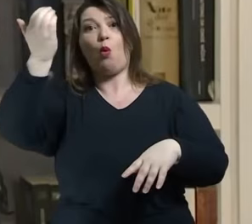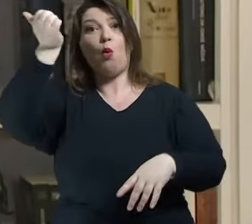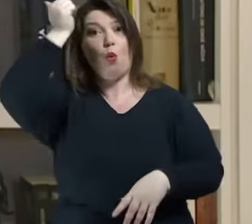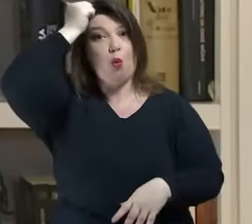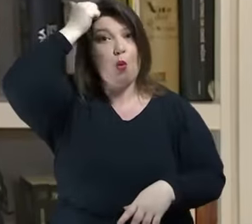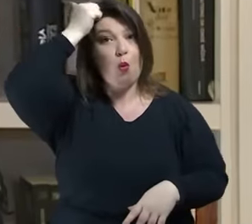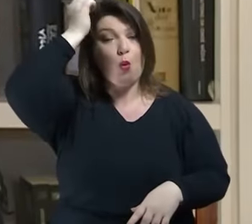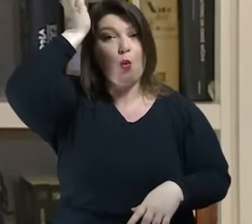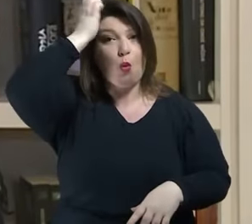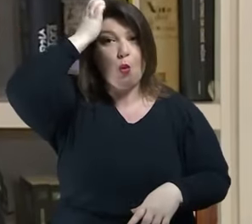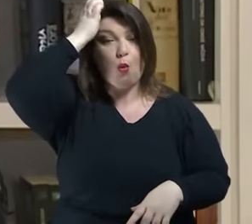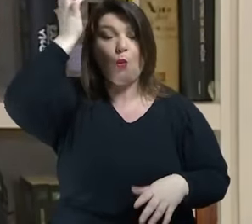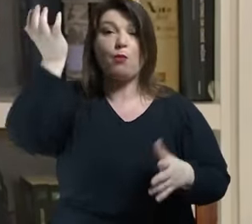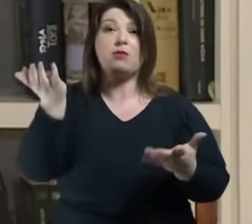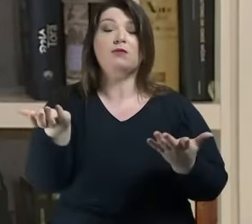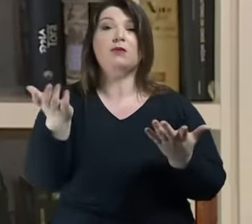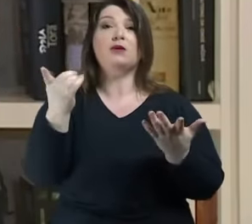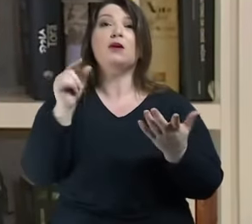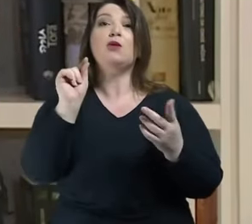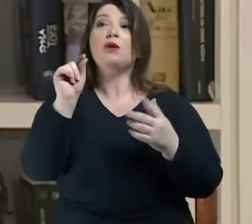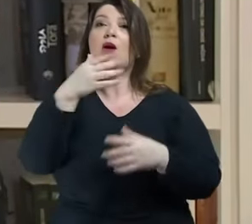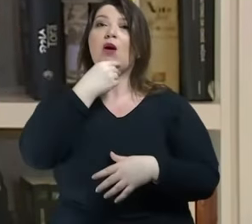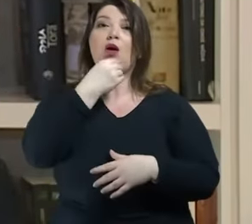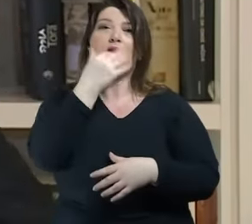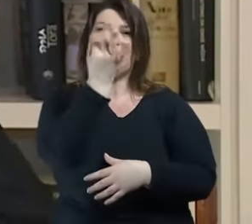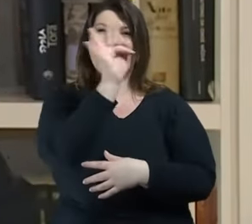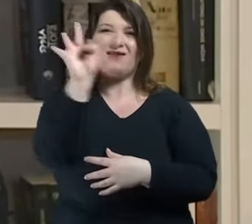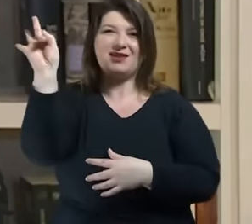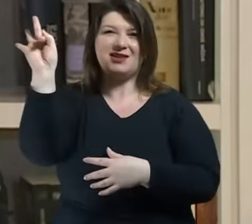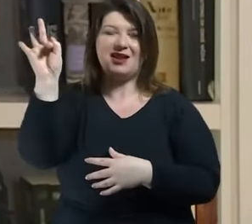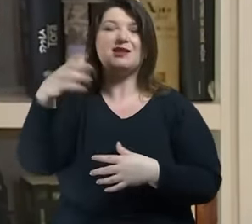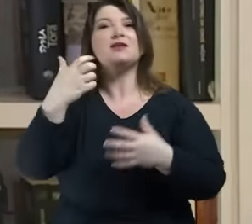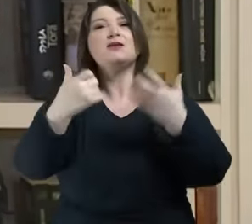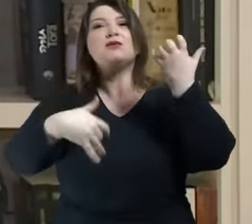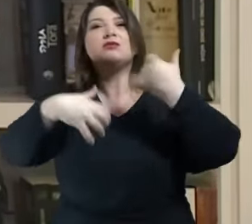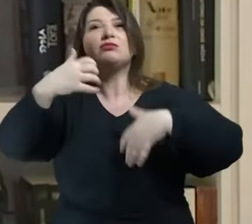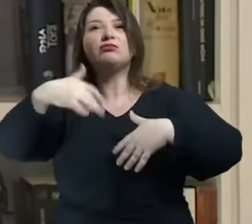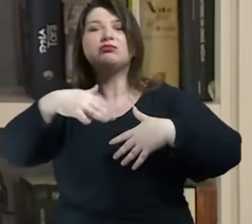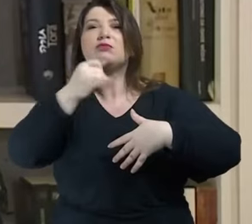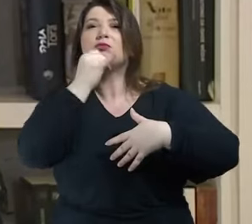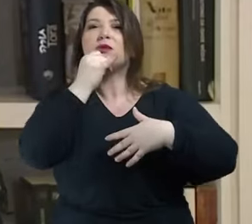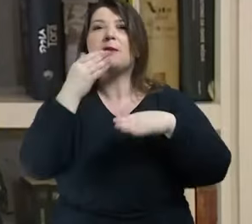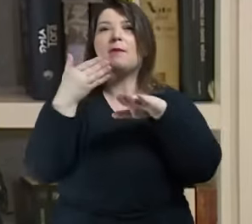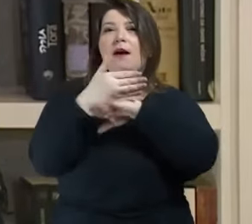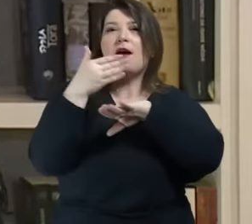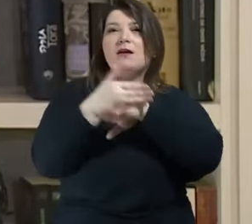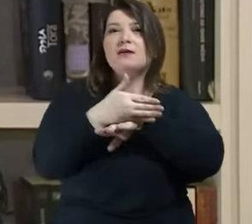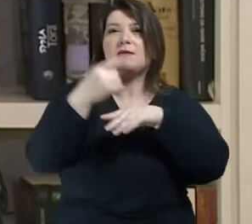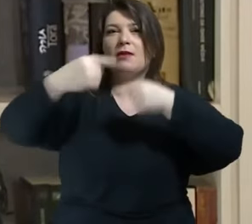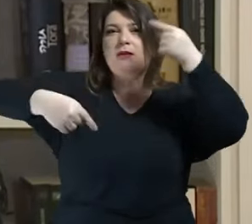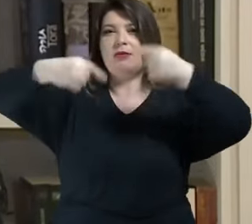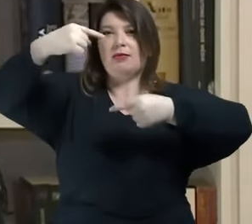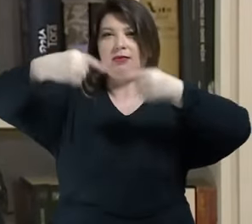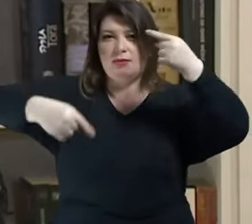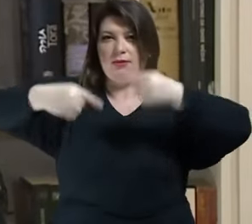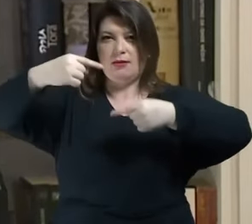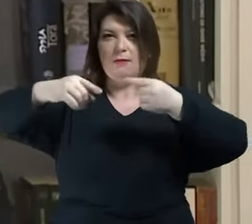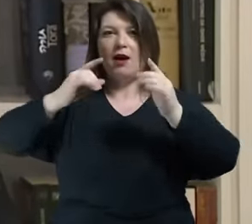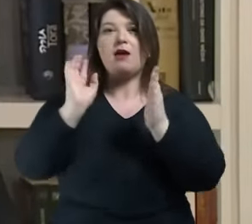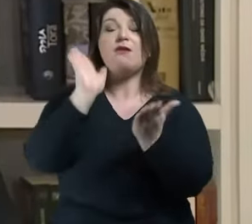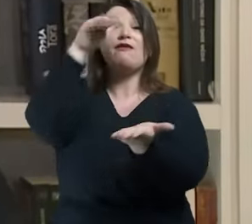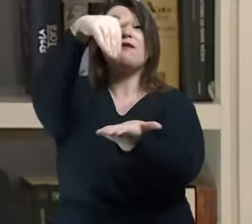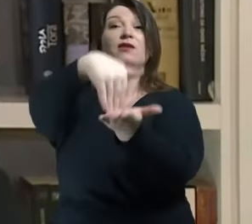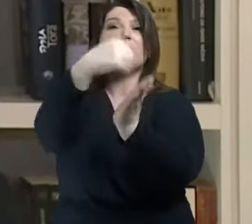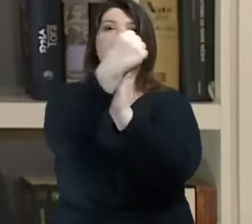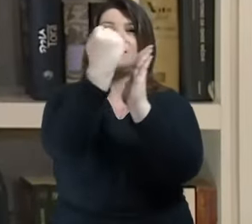judaico-francês Alfred Dreyfus, que Zola, ao participar do debate público no fim do século XIX, estava